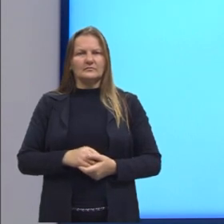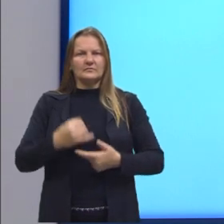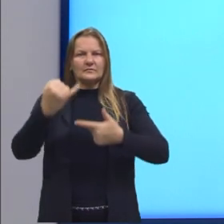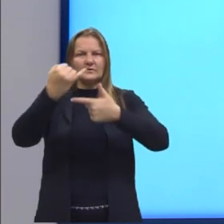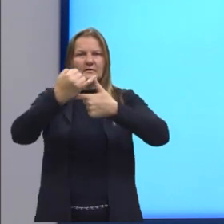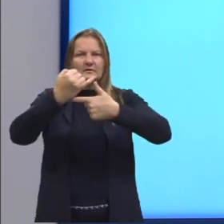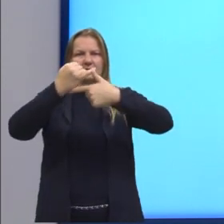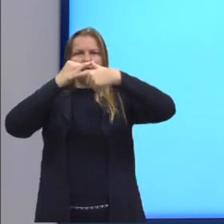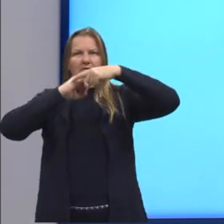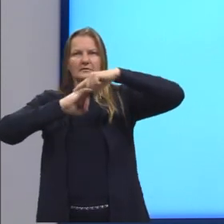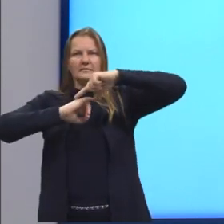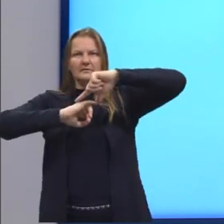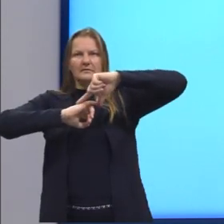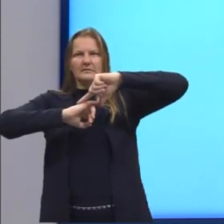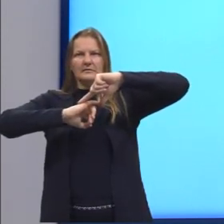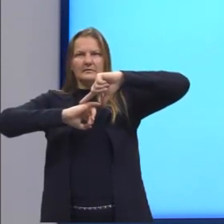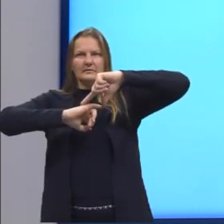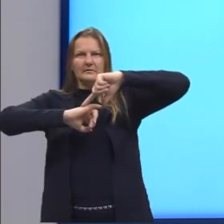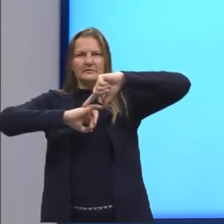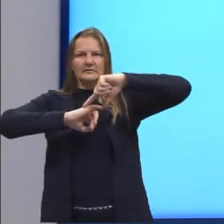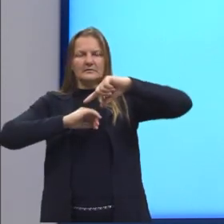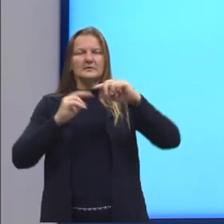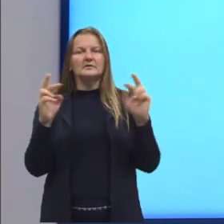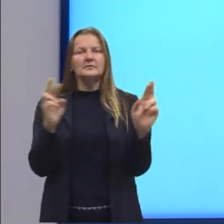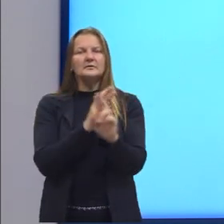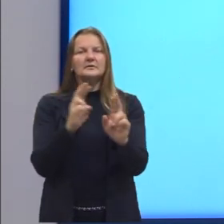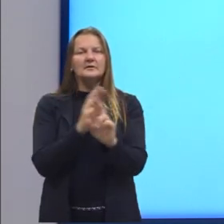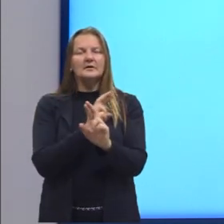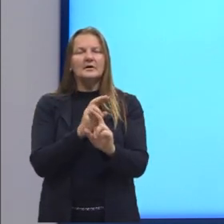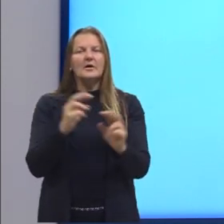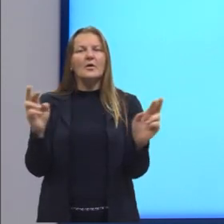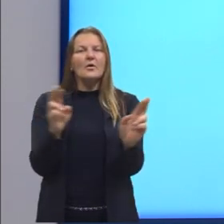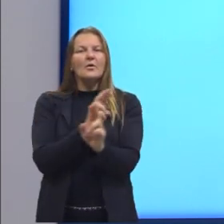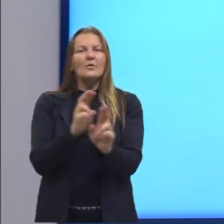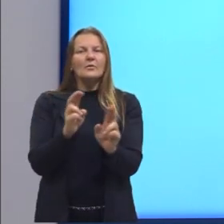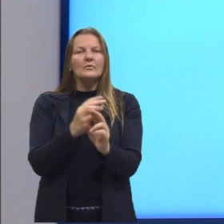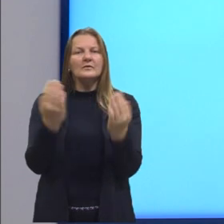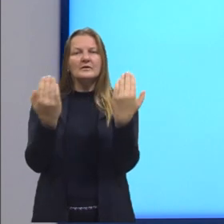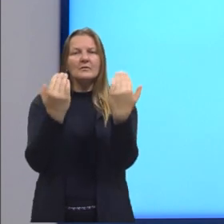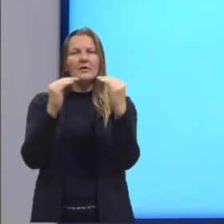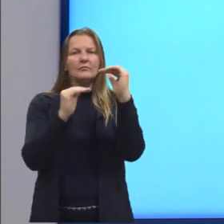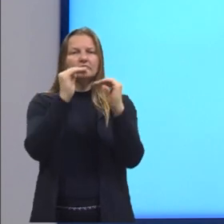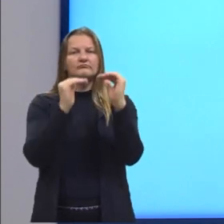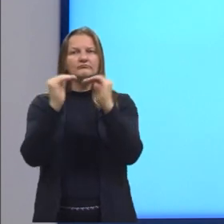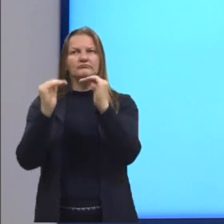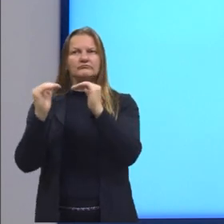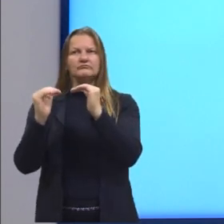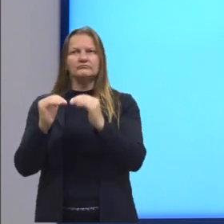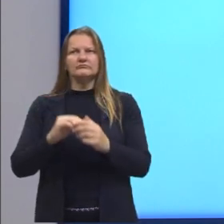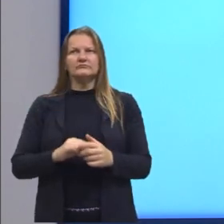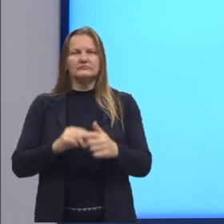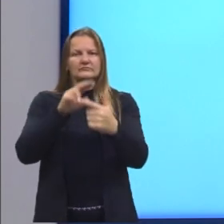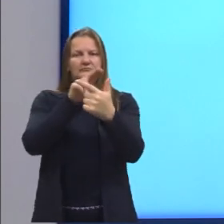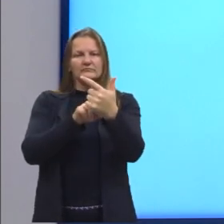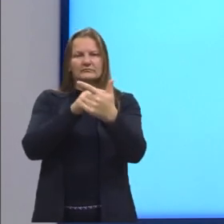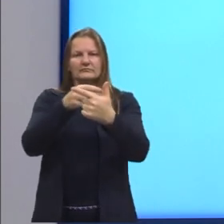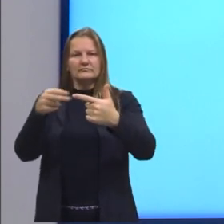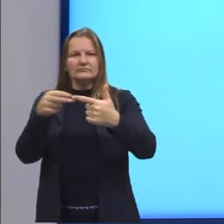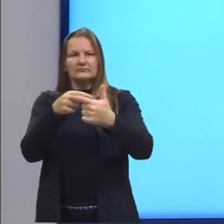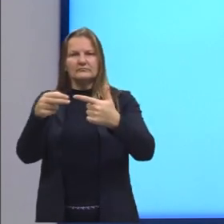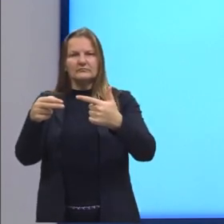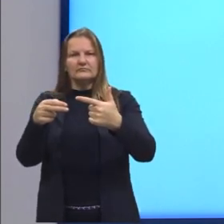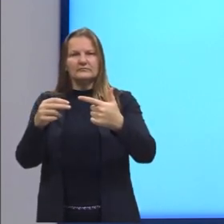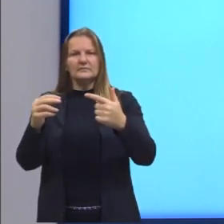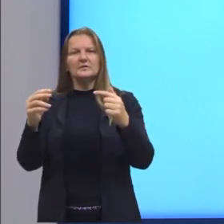pegando sempre lados correspondentes. Assim como o outro cateto é proporcional